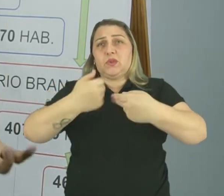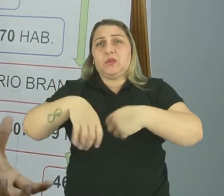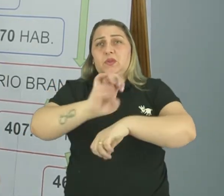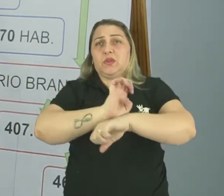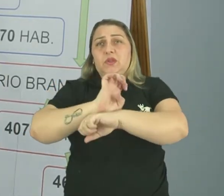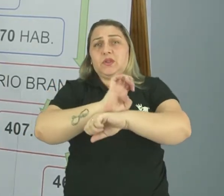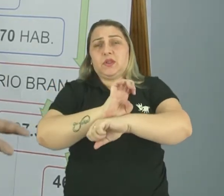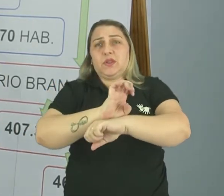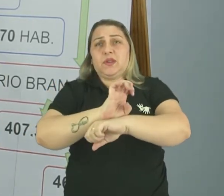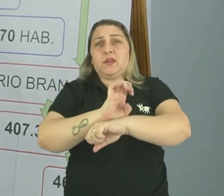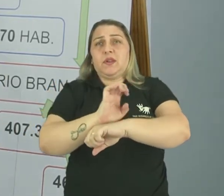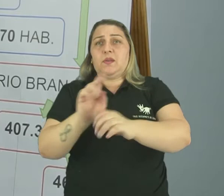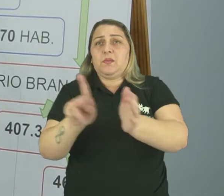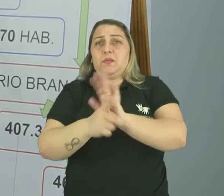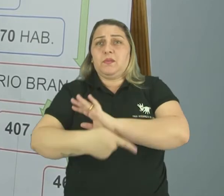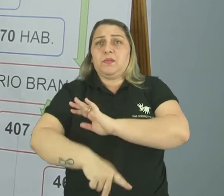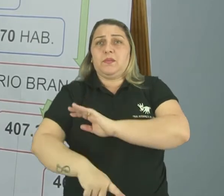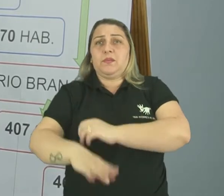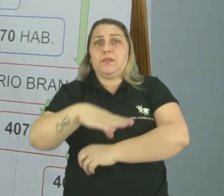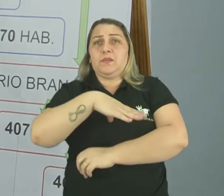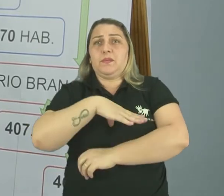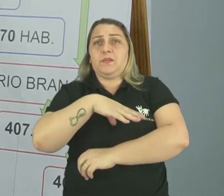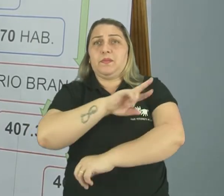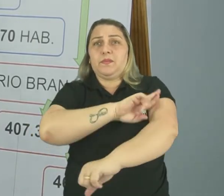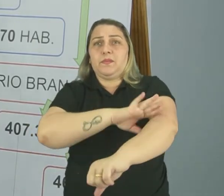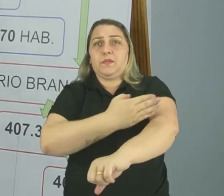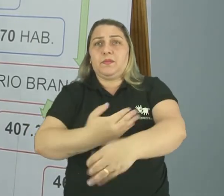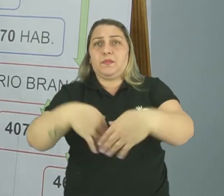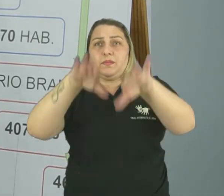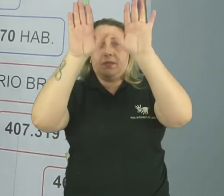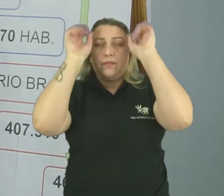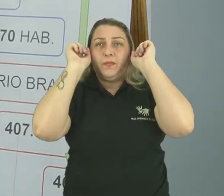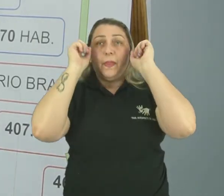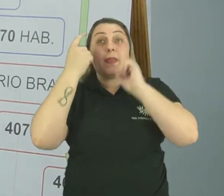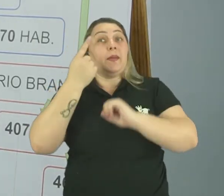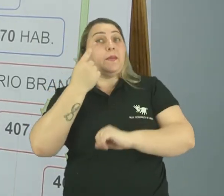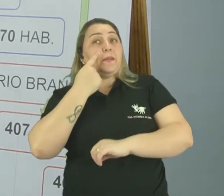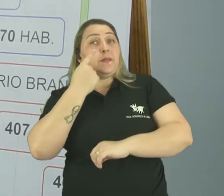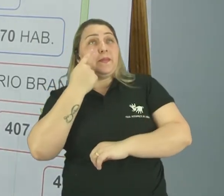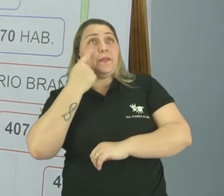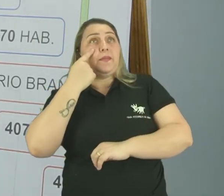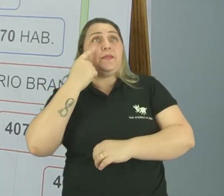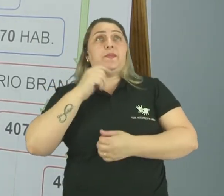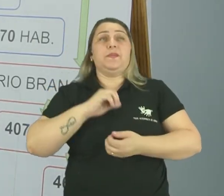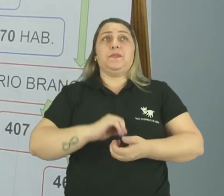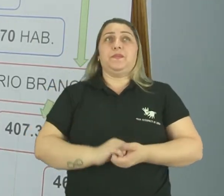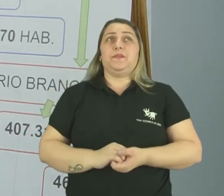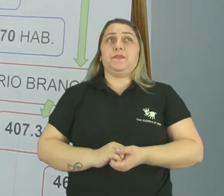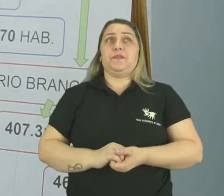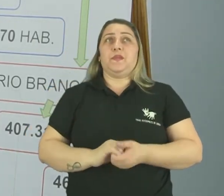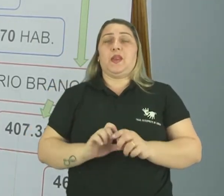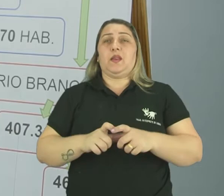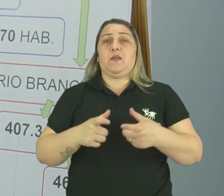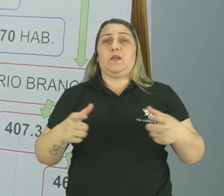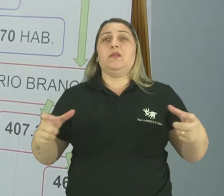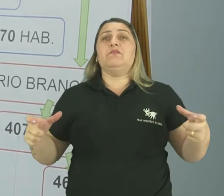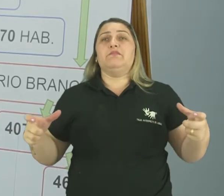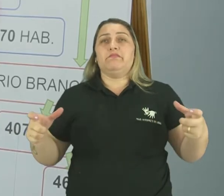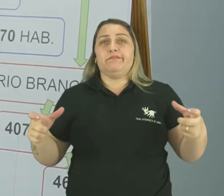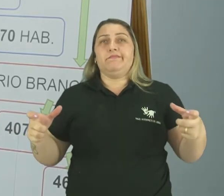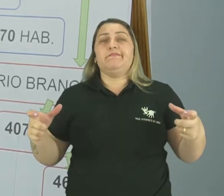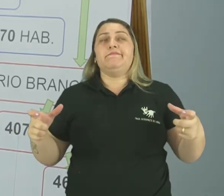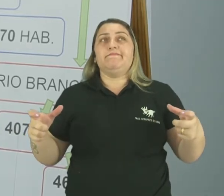estado concentra-se na cidade de Rio Branco, no Acre. E observe que esse aumento aqui,